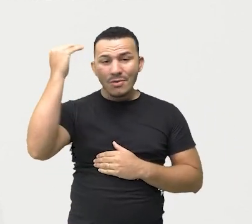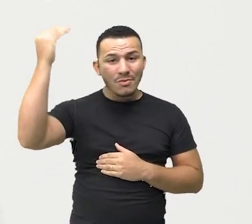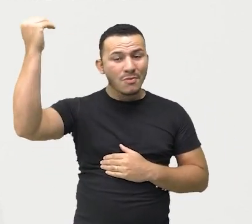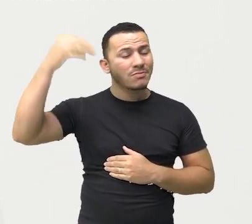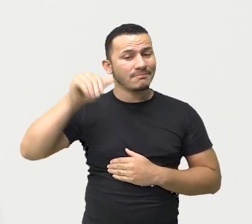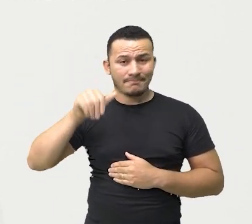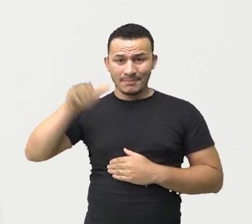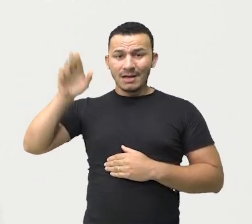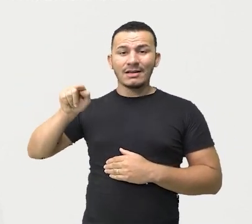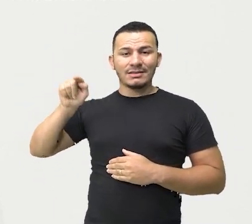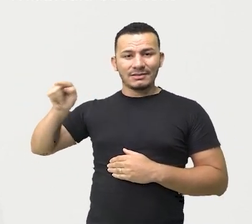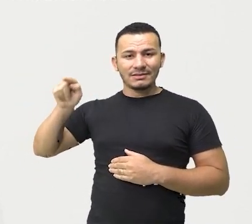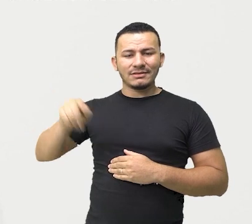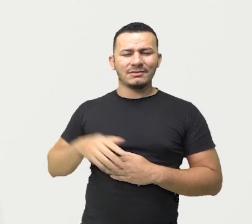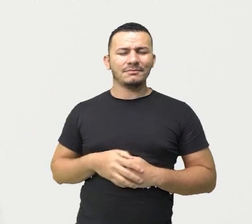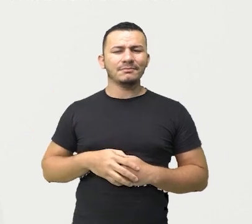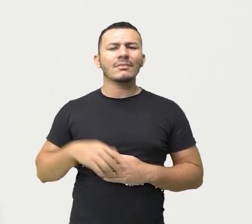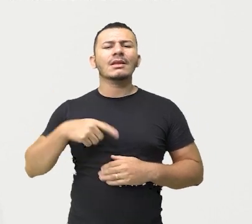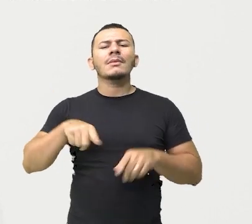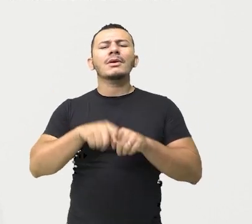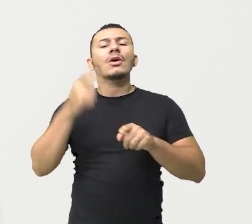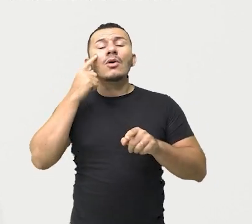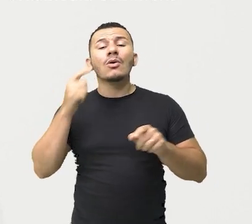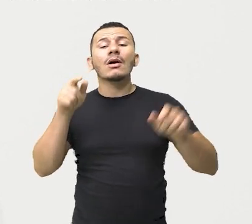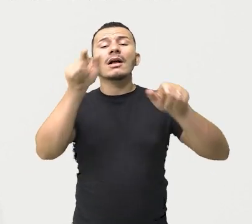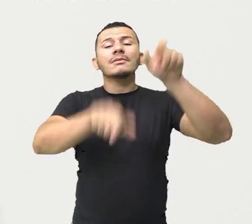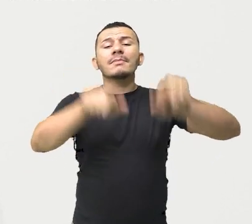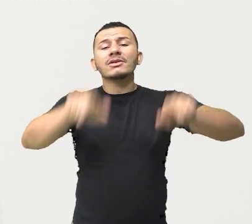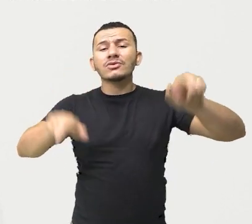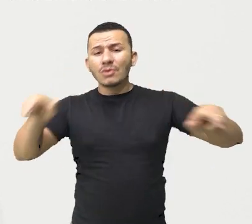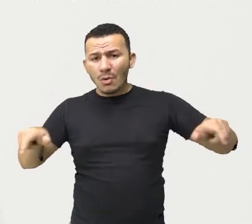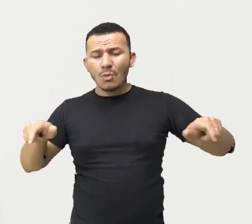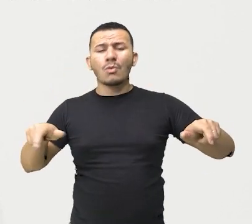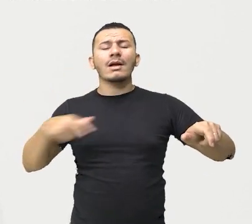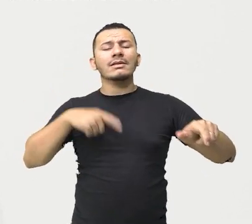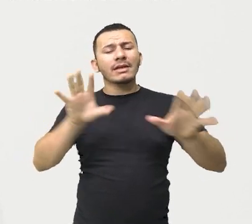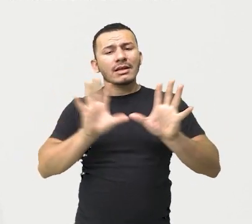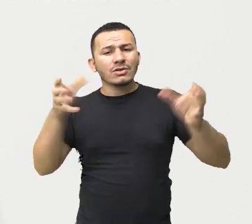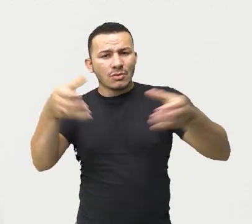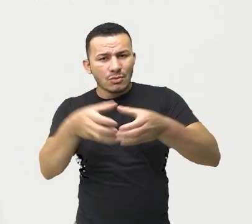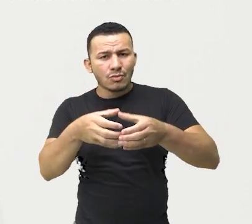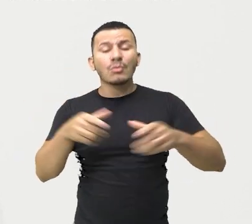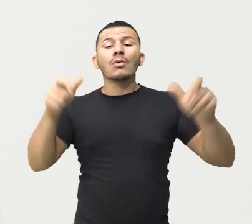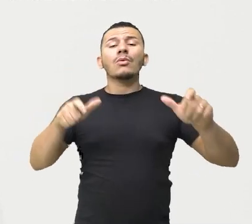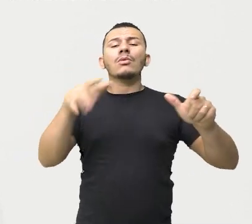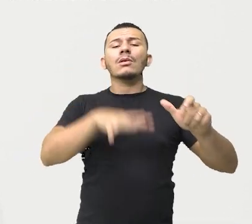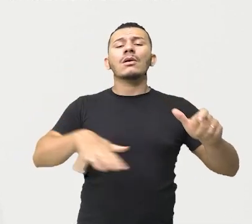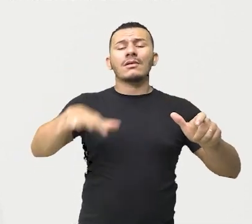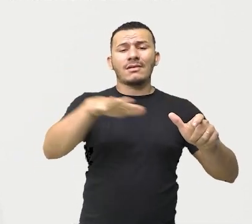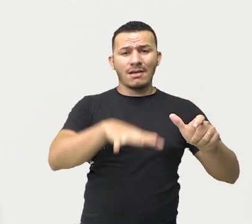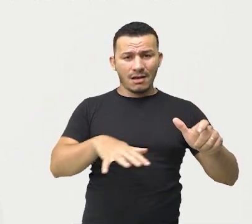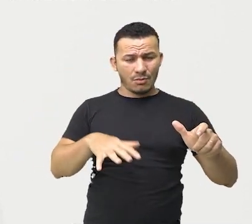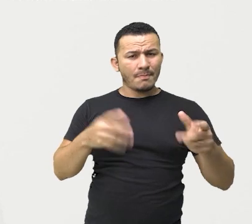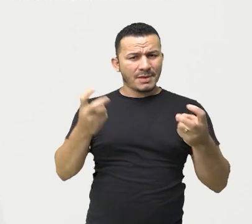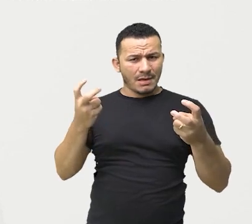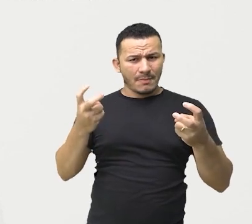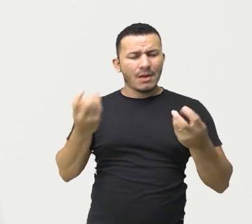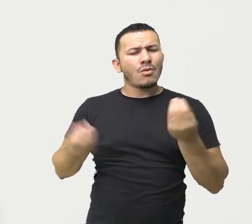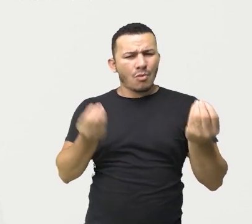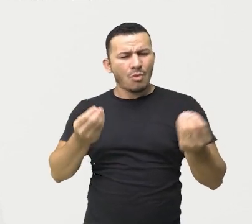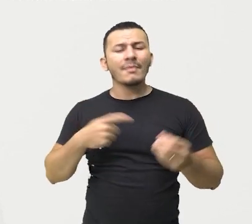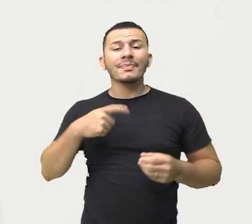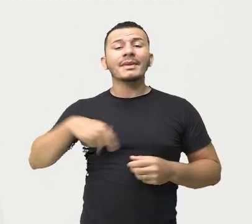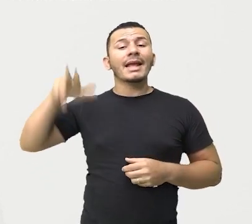observar. Observem que aí o local, as pessoas que estão fazendo parte desse quadro, percebam como é que elas estão. Elas estão